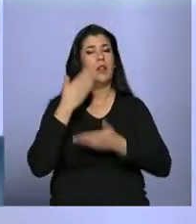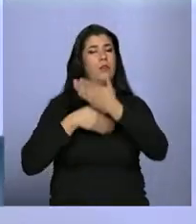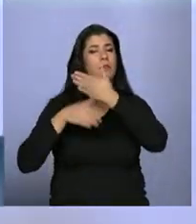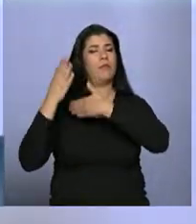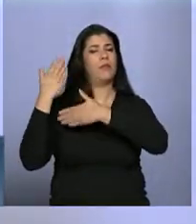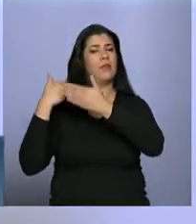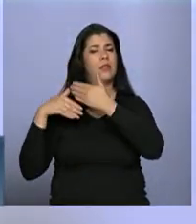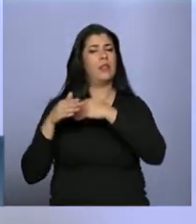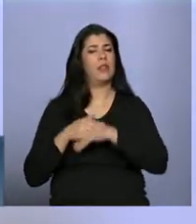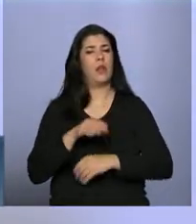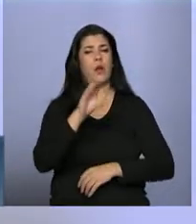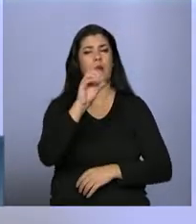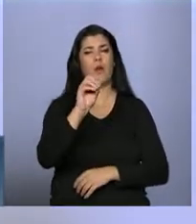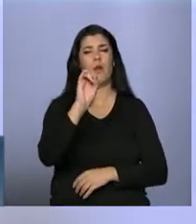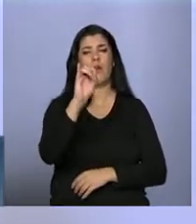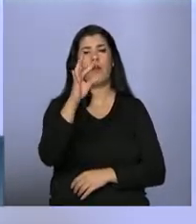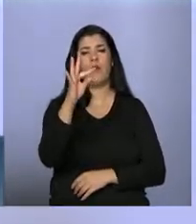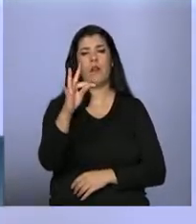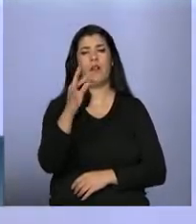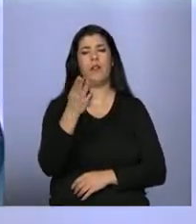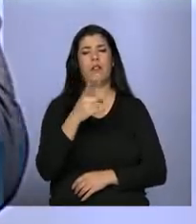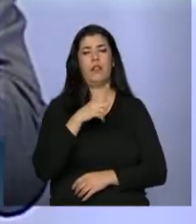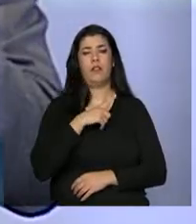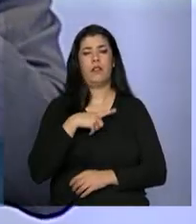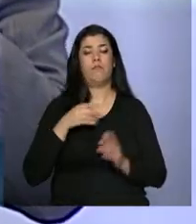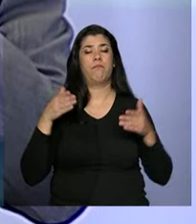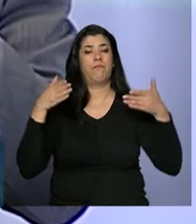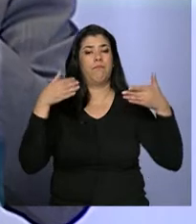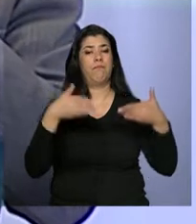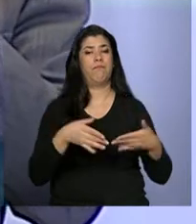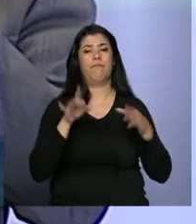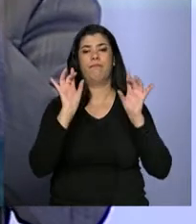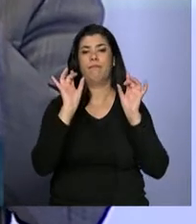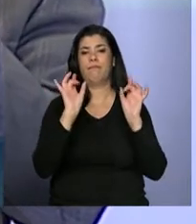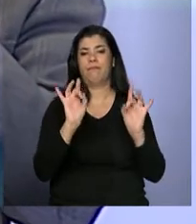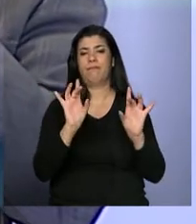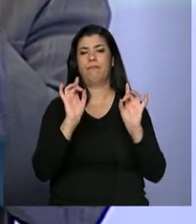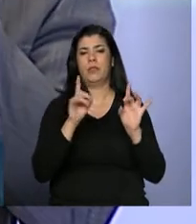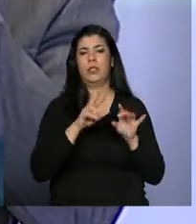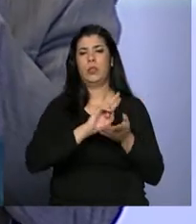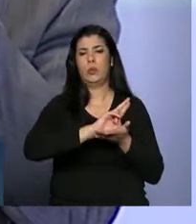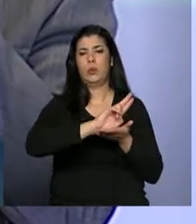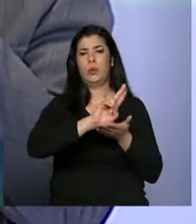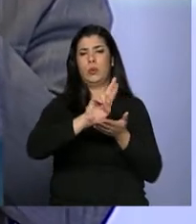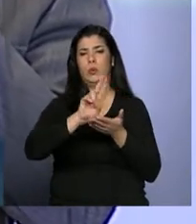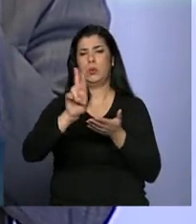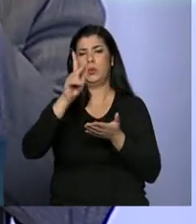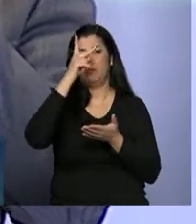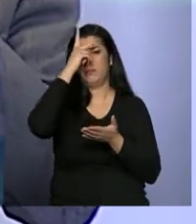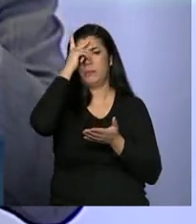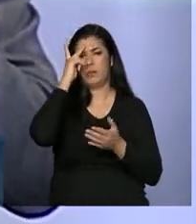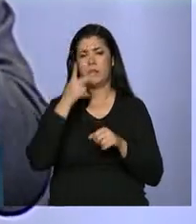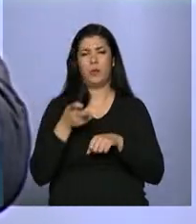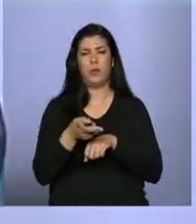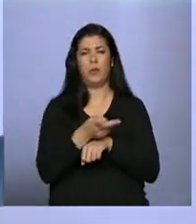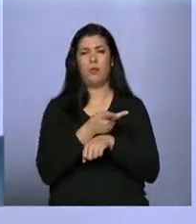cadê o Machado? Lá na OIT, com uma participação enorme de procuradores, auditores,